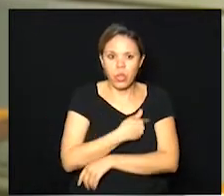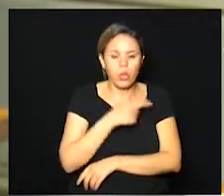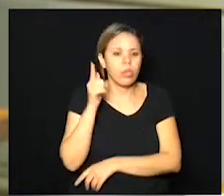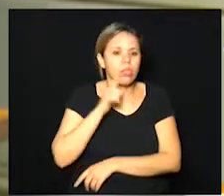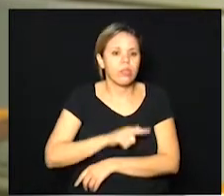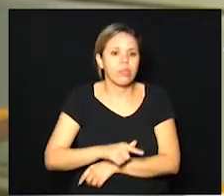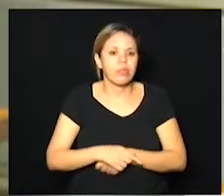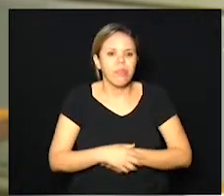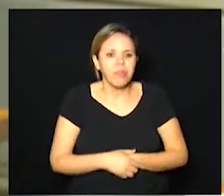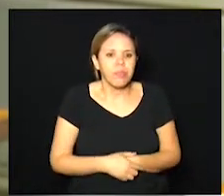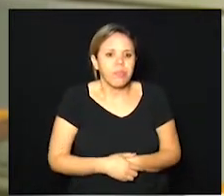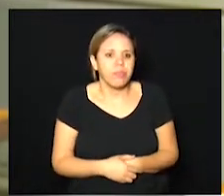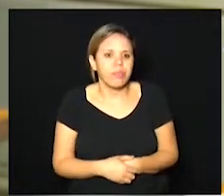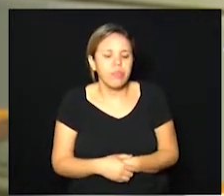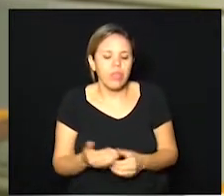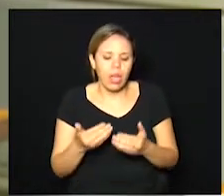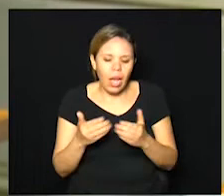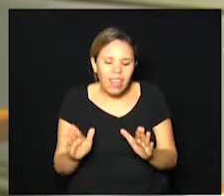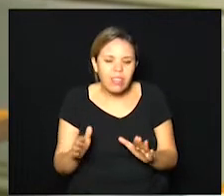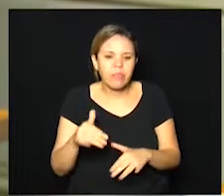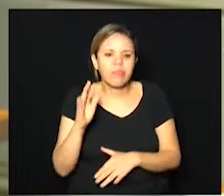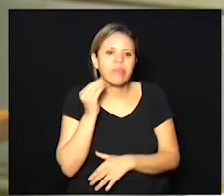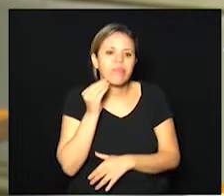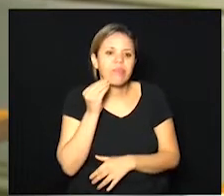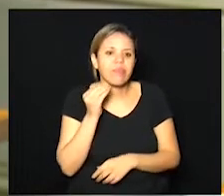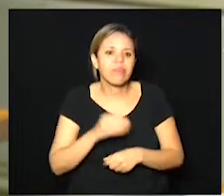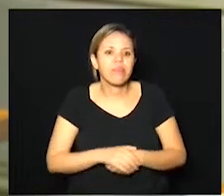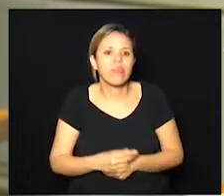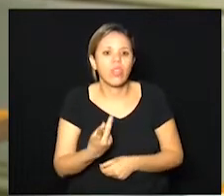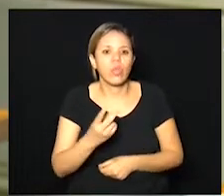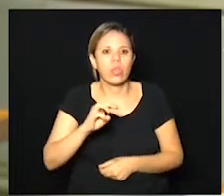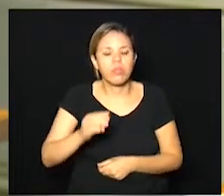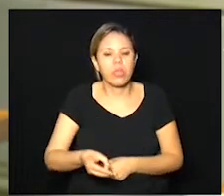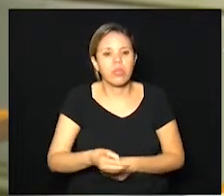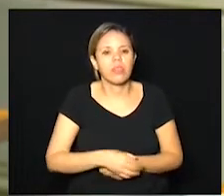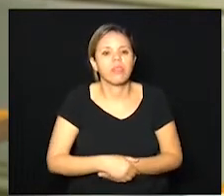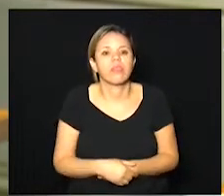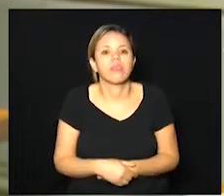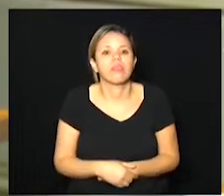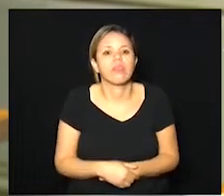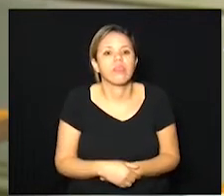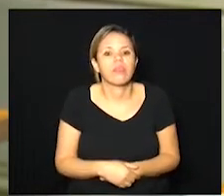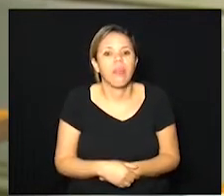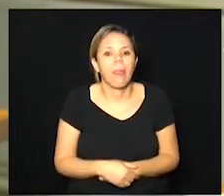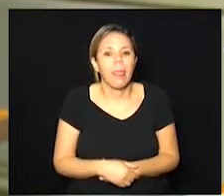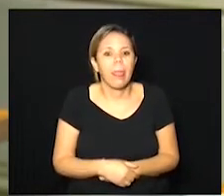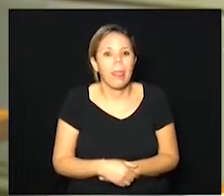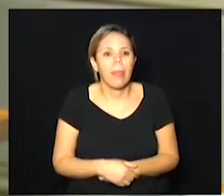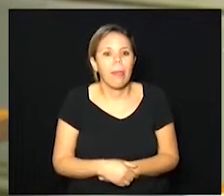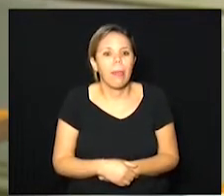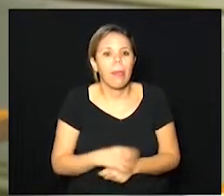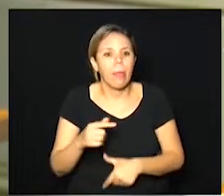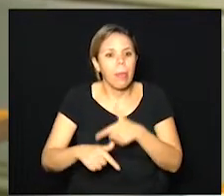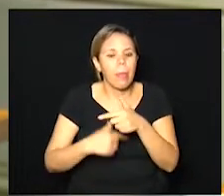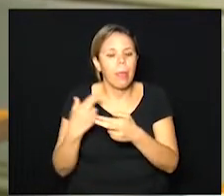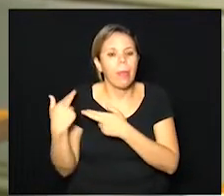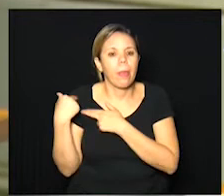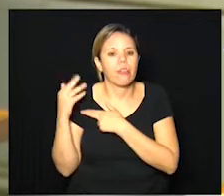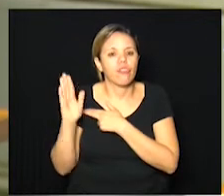conseguimos alargar para 2 milhões, mas a tarefa já está